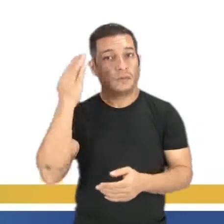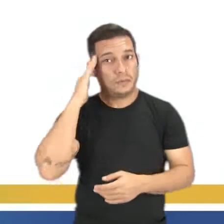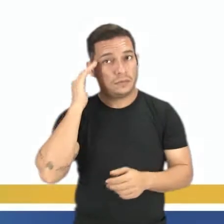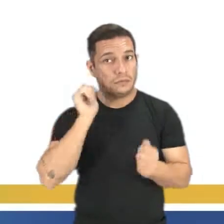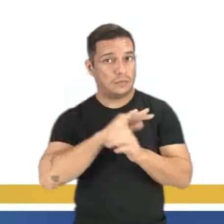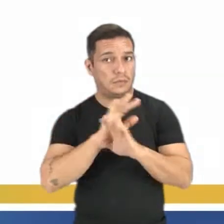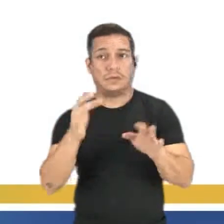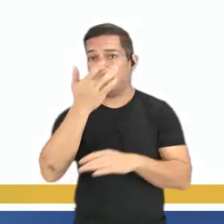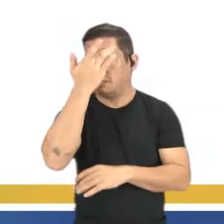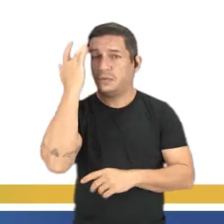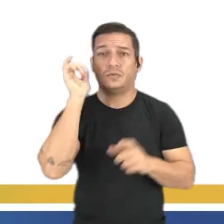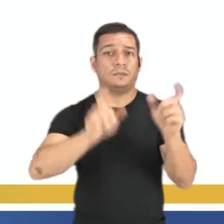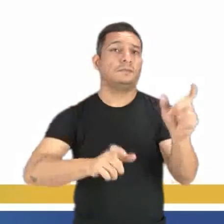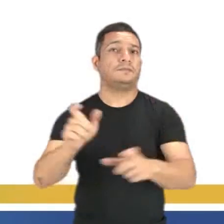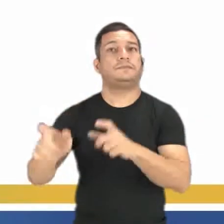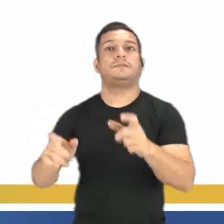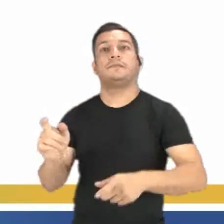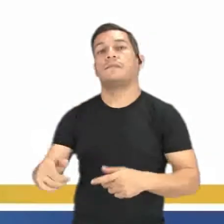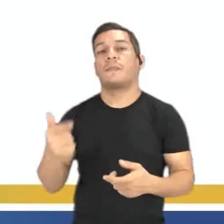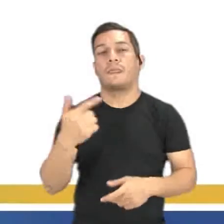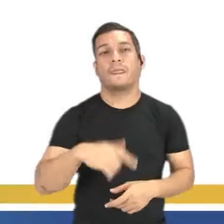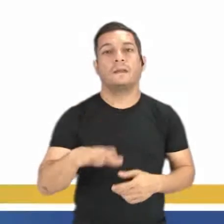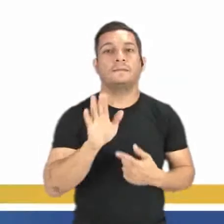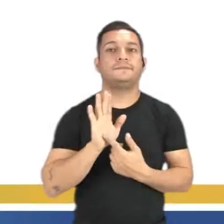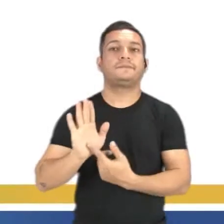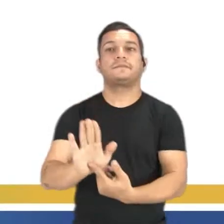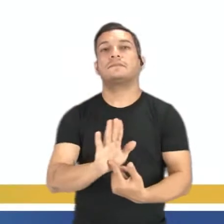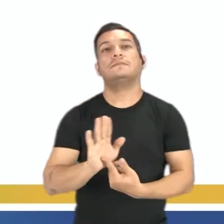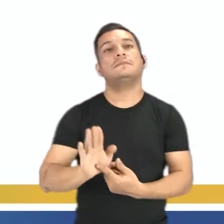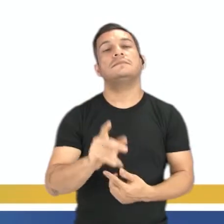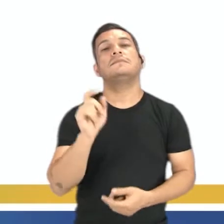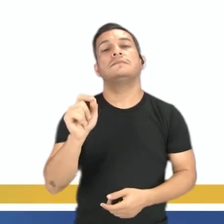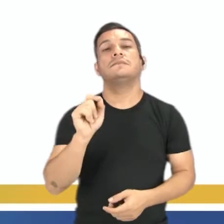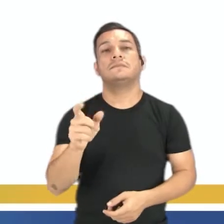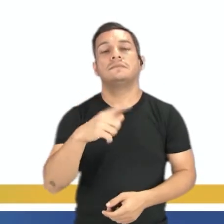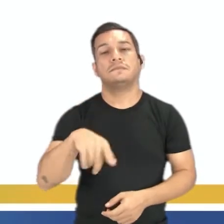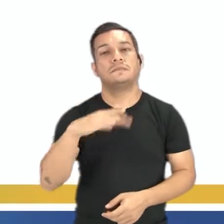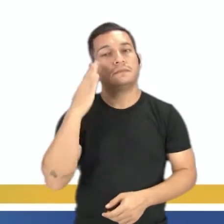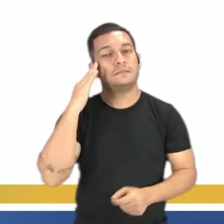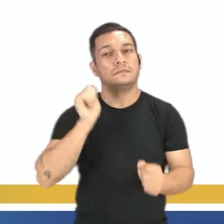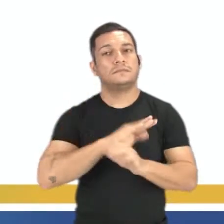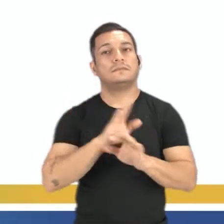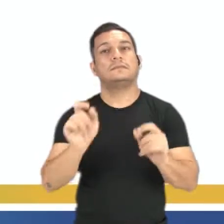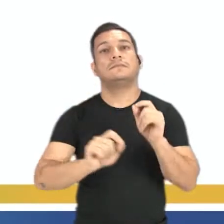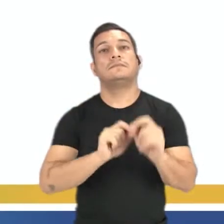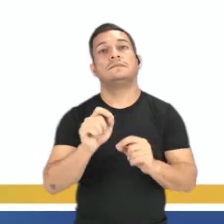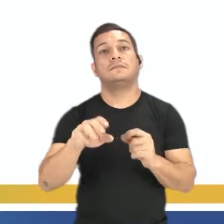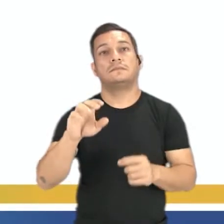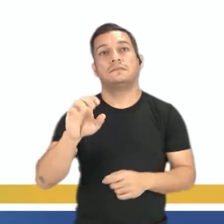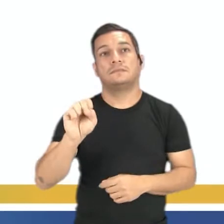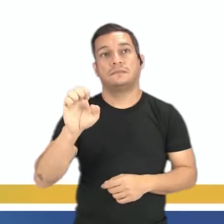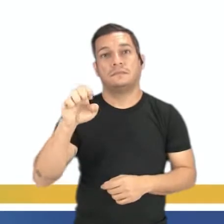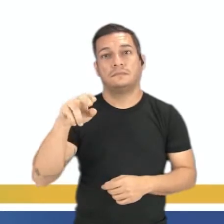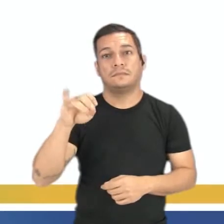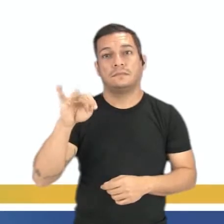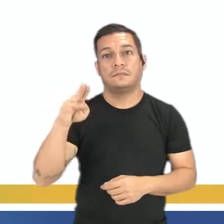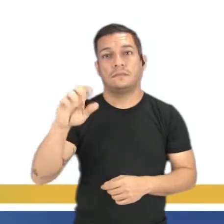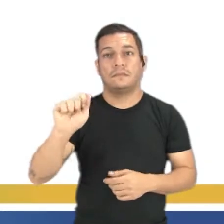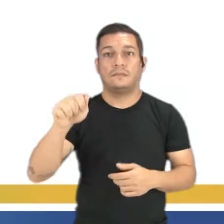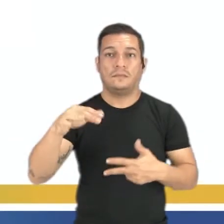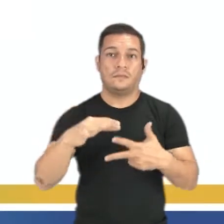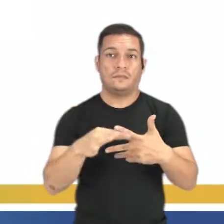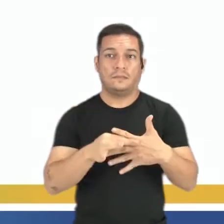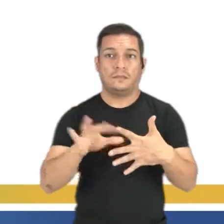humano. Novamente, anúncio aí mostrado para vocês, para vocês entenderem o que é a semiótica. Não entendeu o